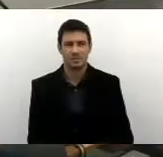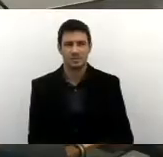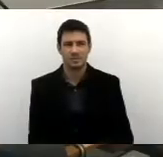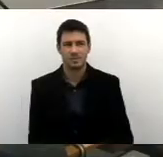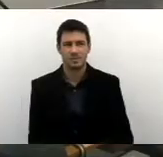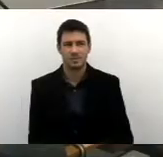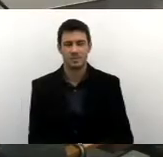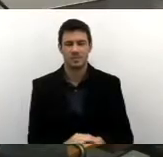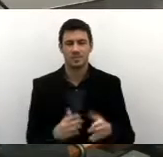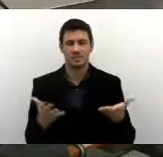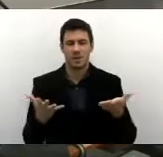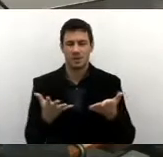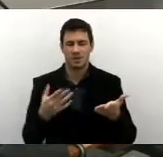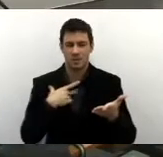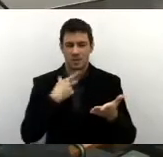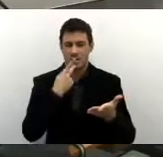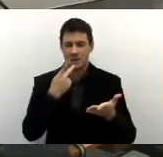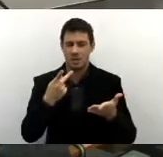Senhorico, com a palavra.